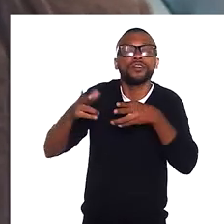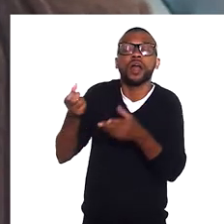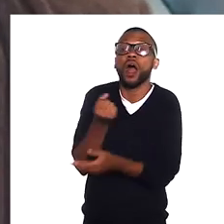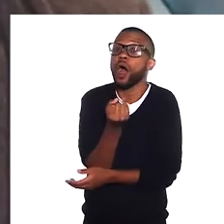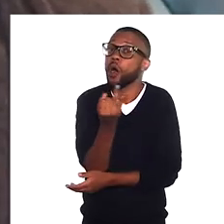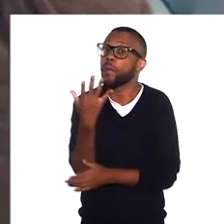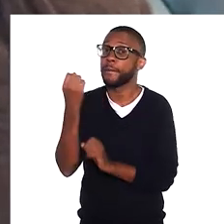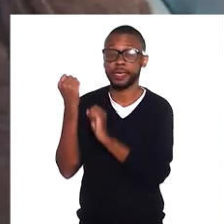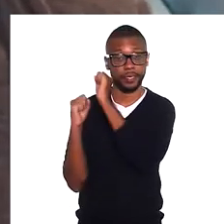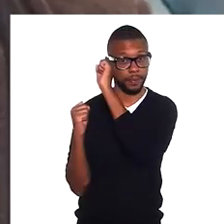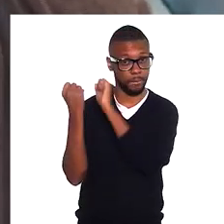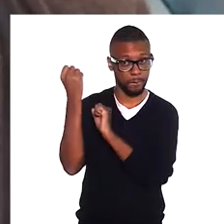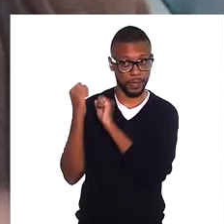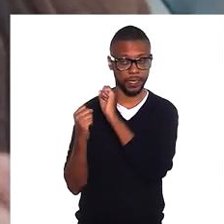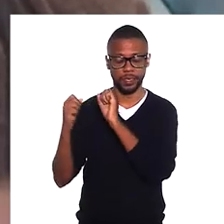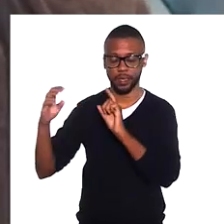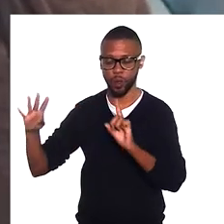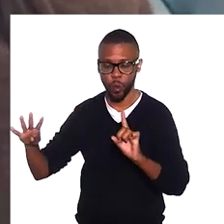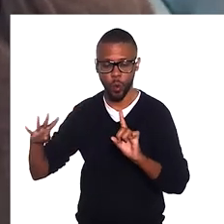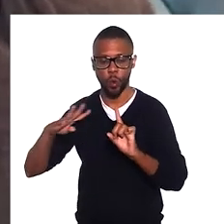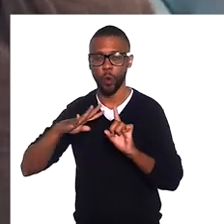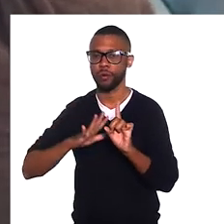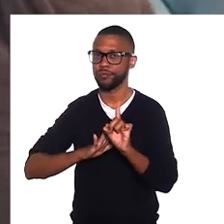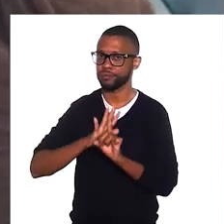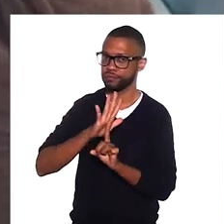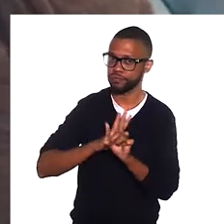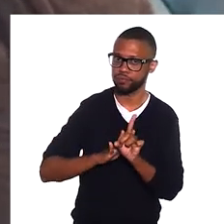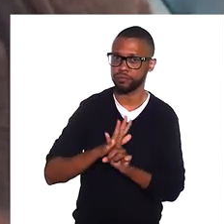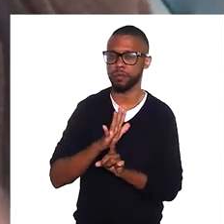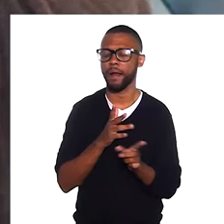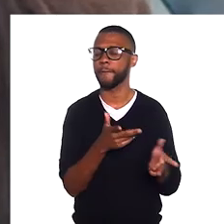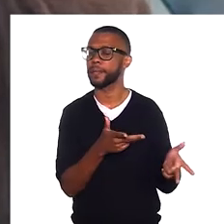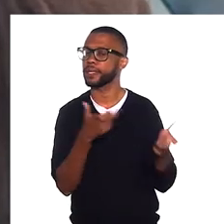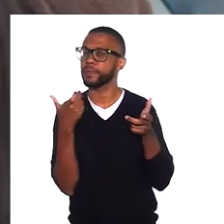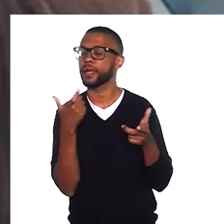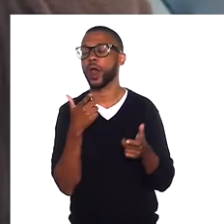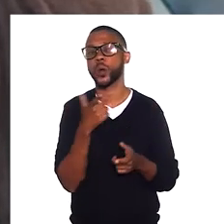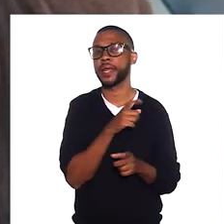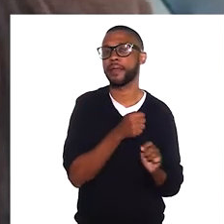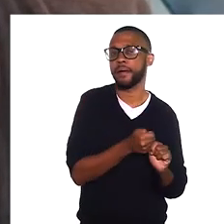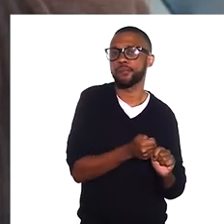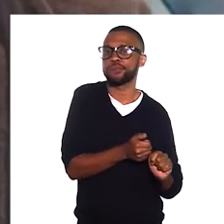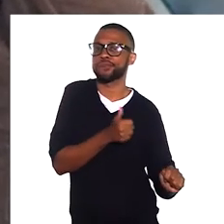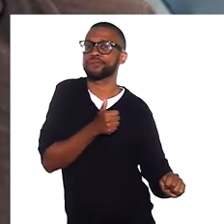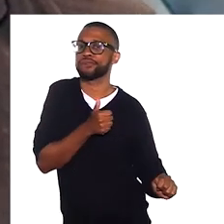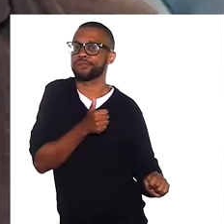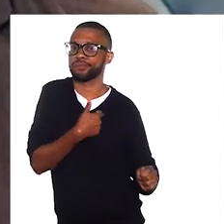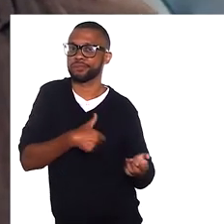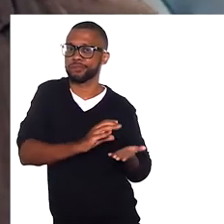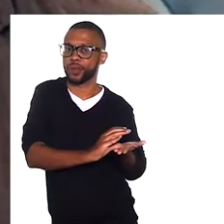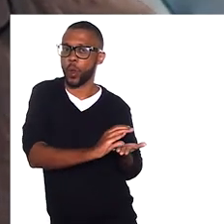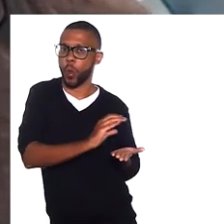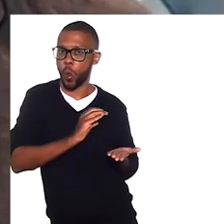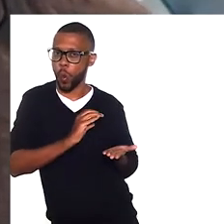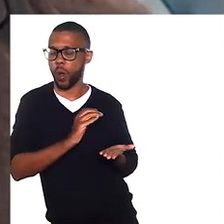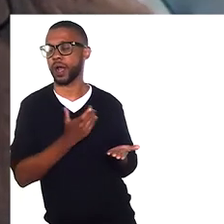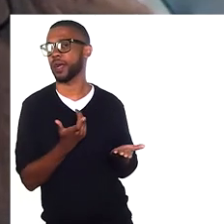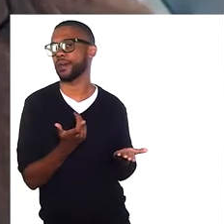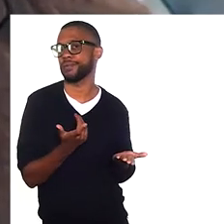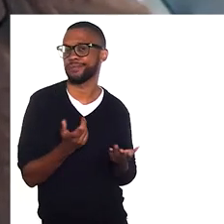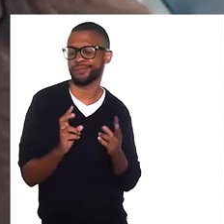empresas, de algumas empresas importantes, a percepção de que elas ganham com isso. não apenas elas ganham